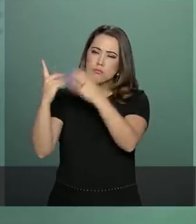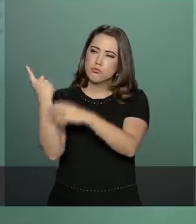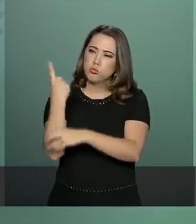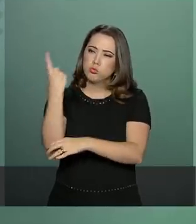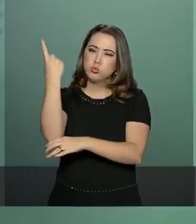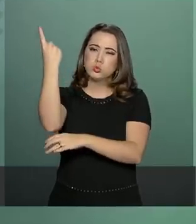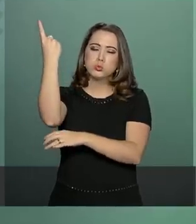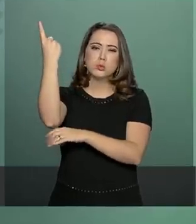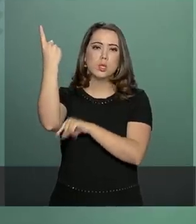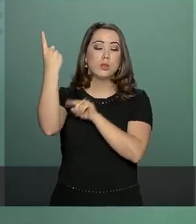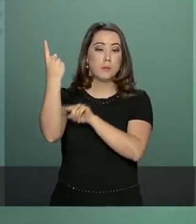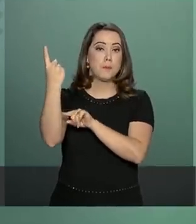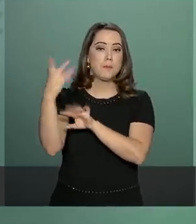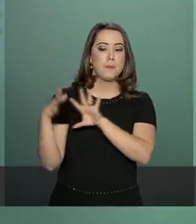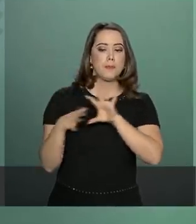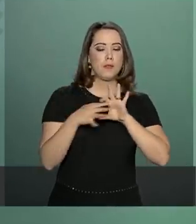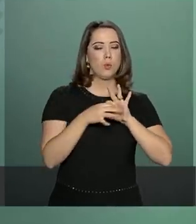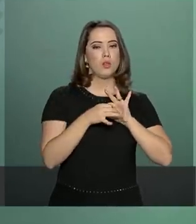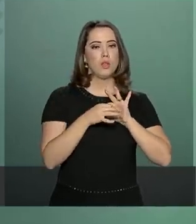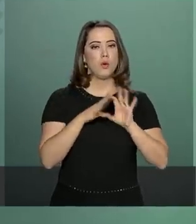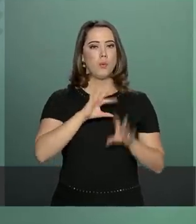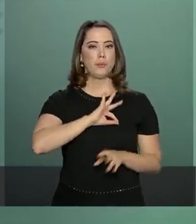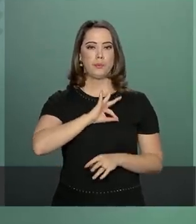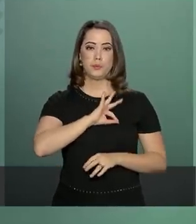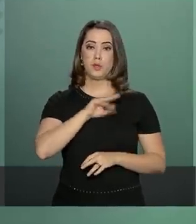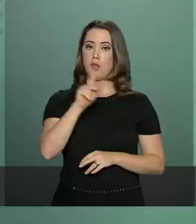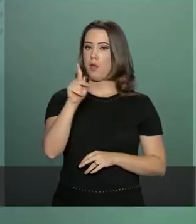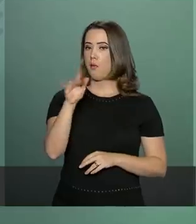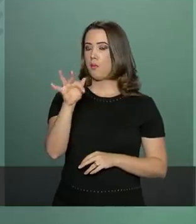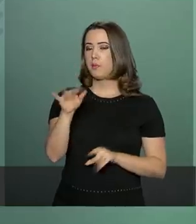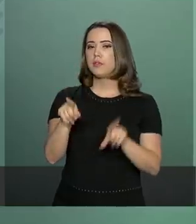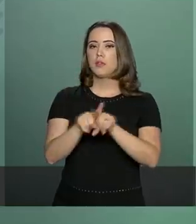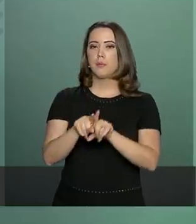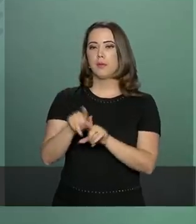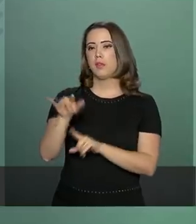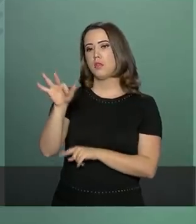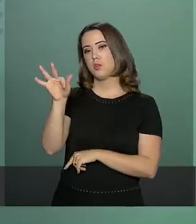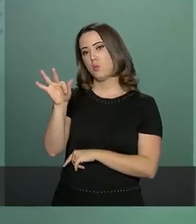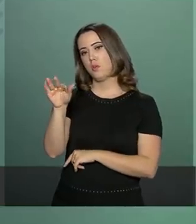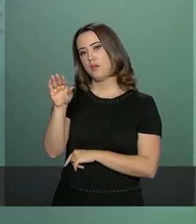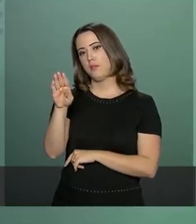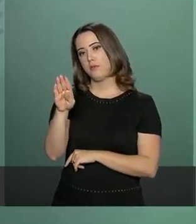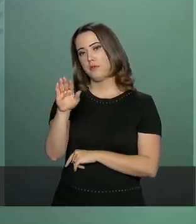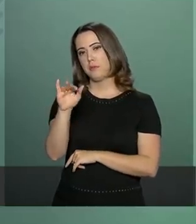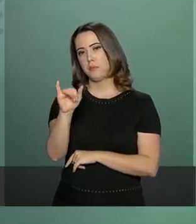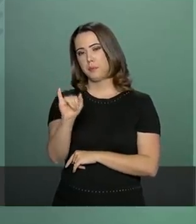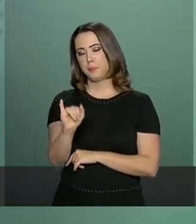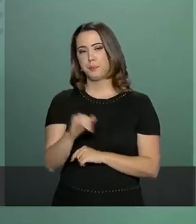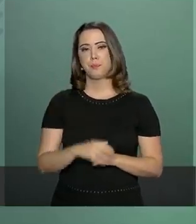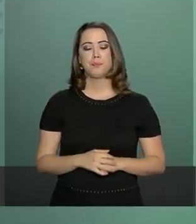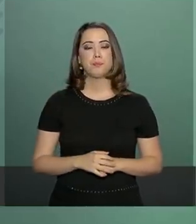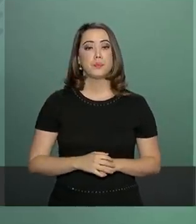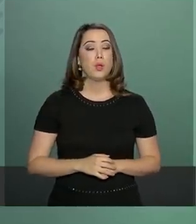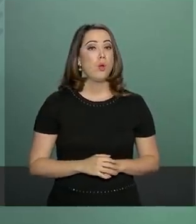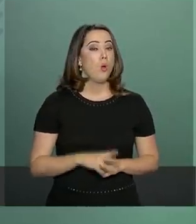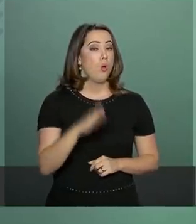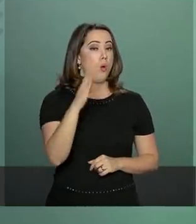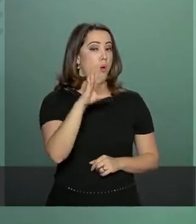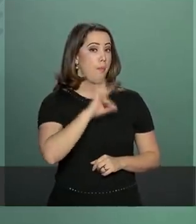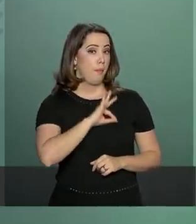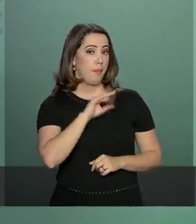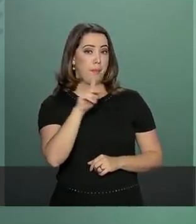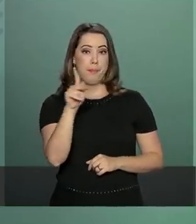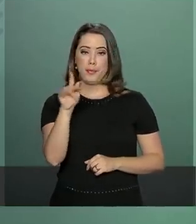Parceria entre a Polícia Federal e o FBI. As duas instituições vão poder